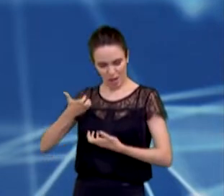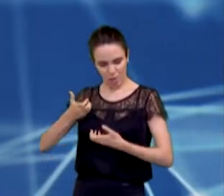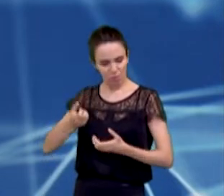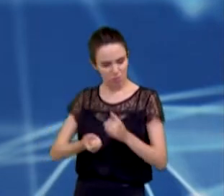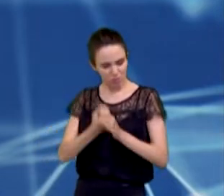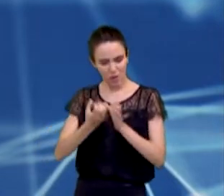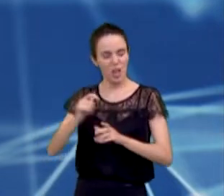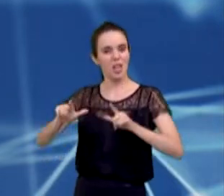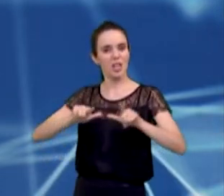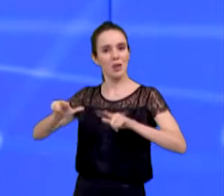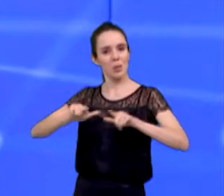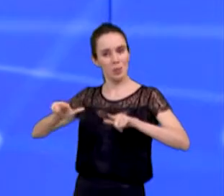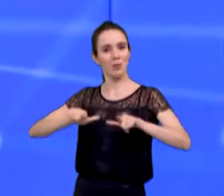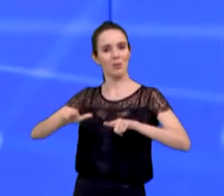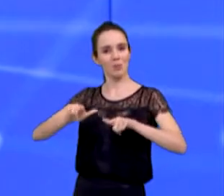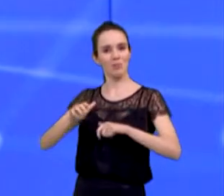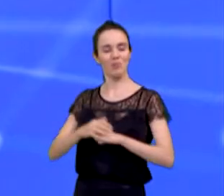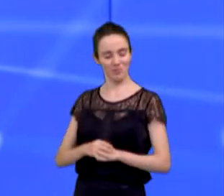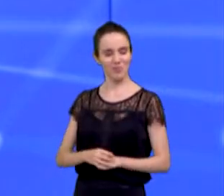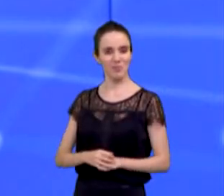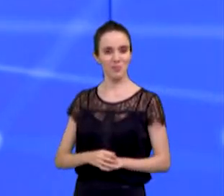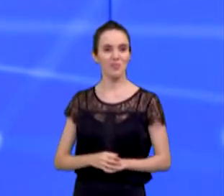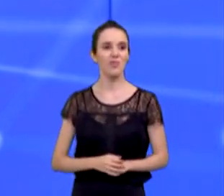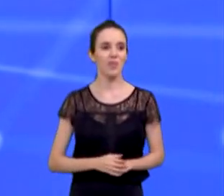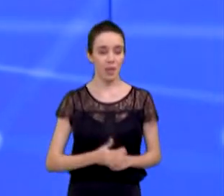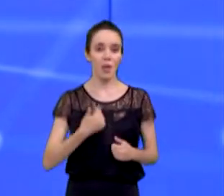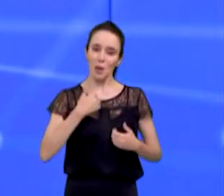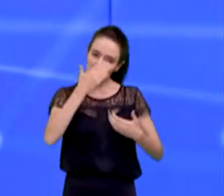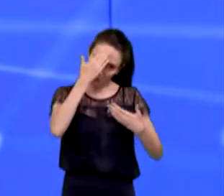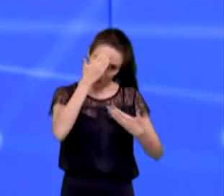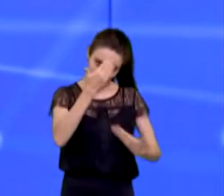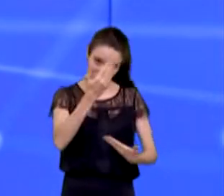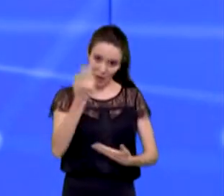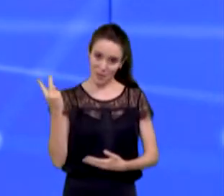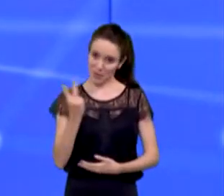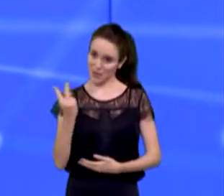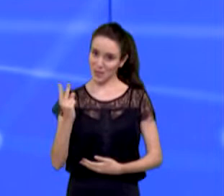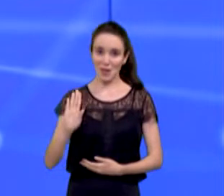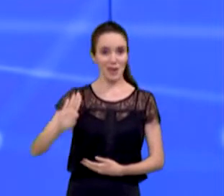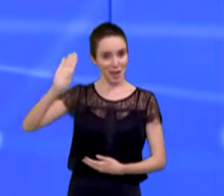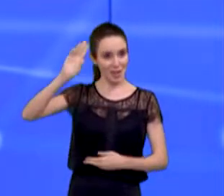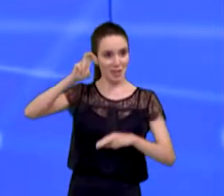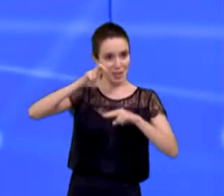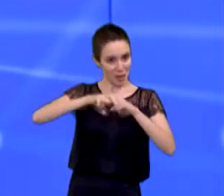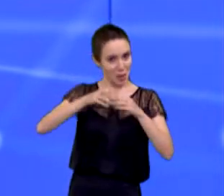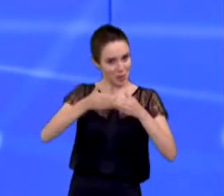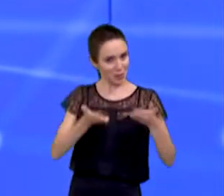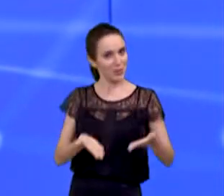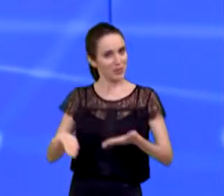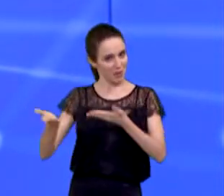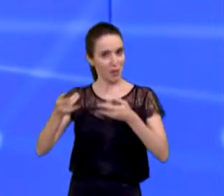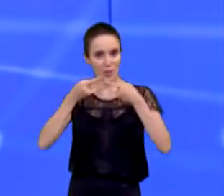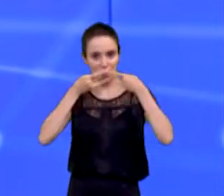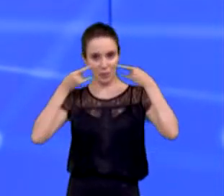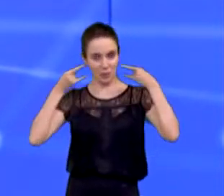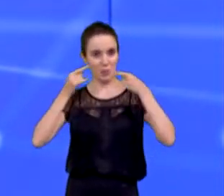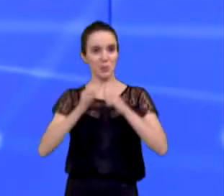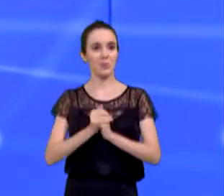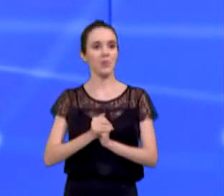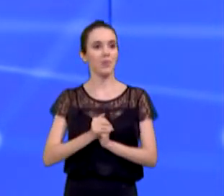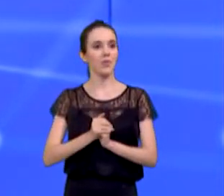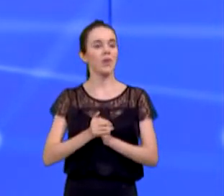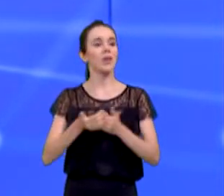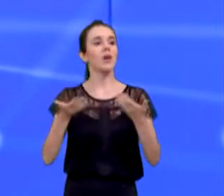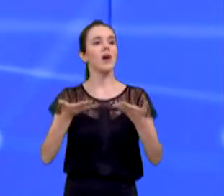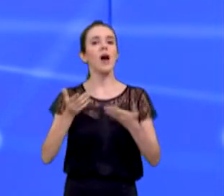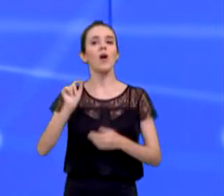nossa próxima gestão. Tempo esgotado, candidato, obrigado aos candidatos, peço que retornem aos seus lugares com mais máscaras. A pergunta, quem faz agora,